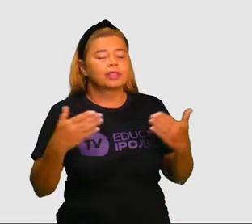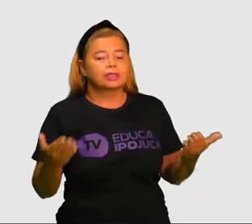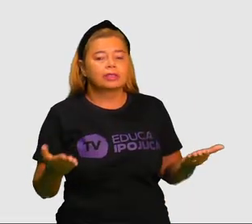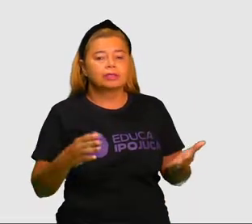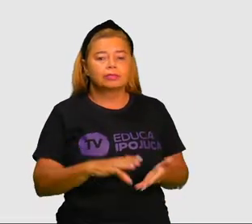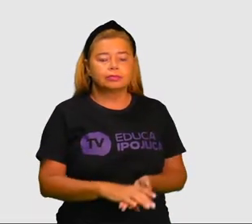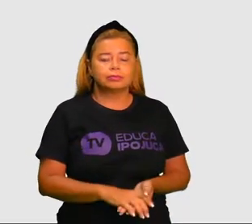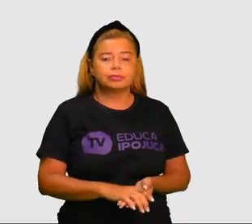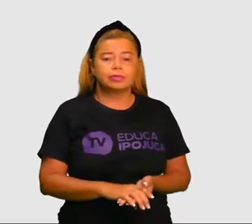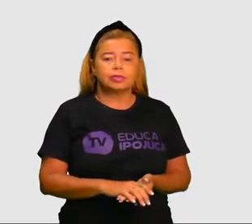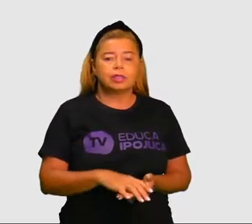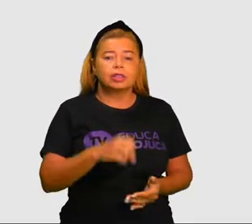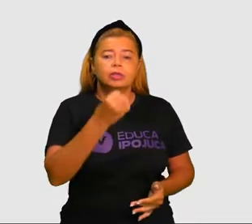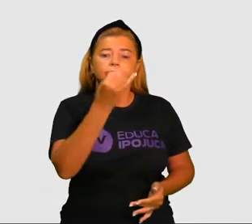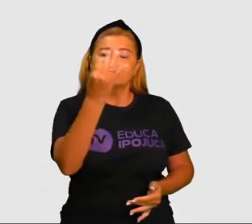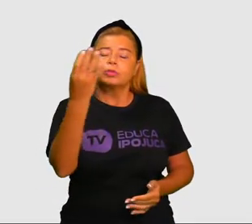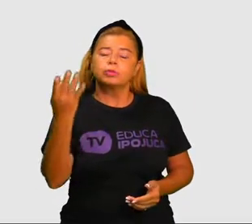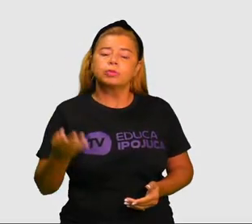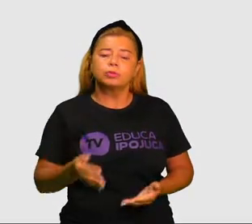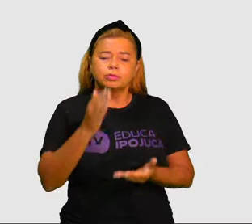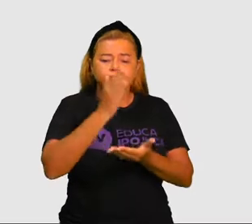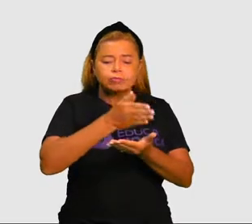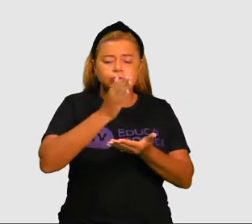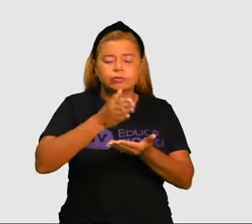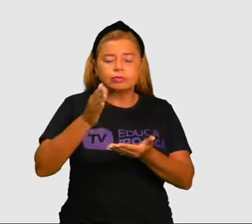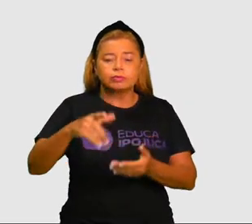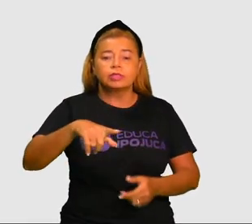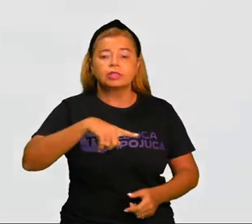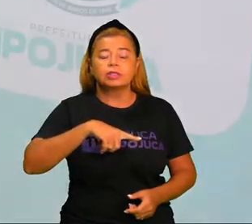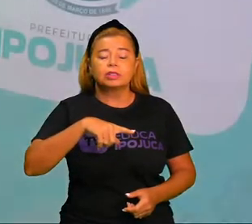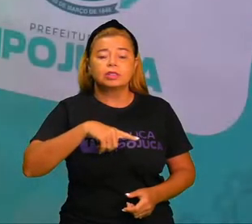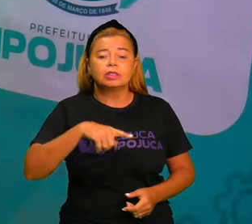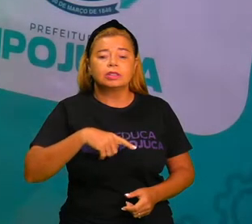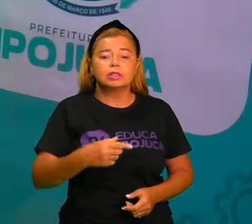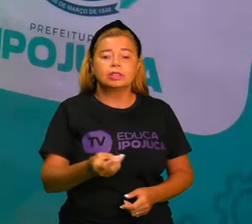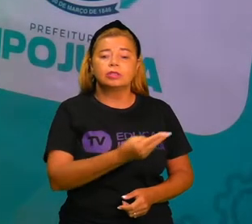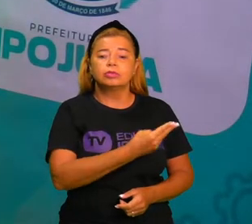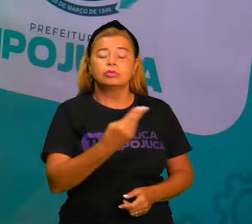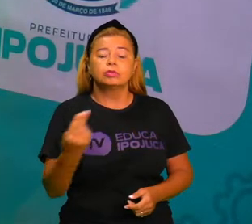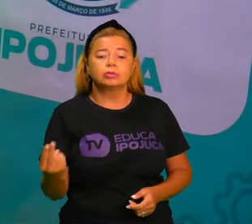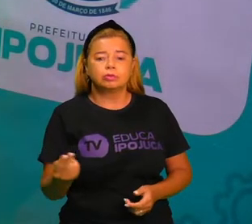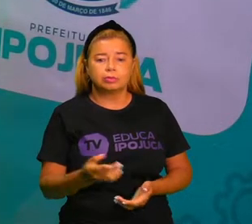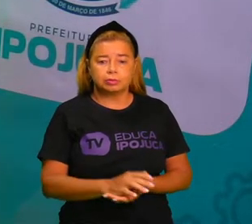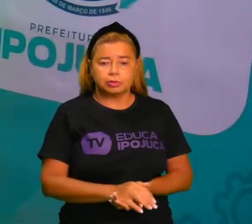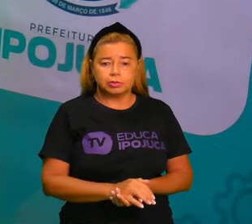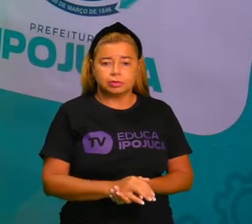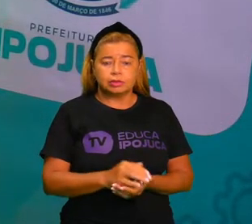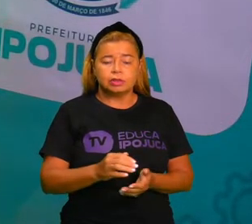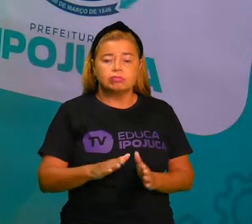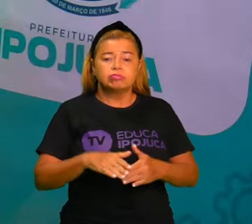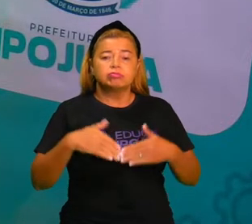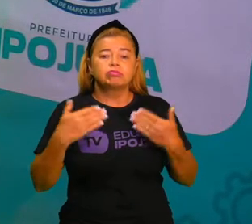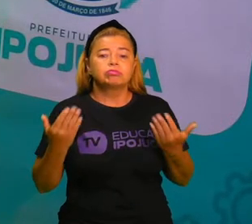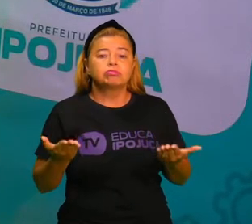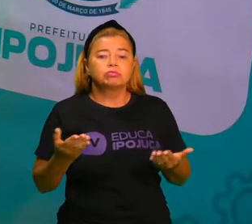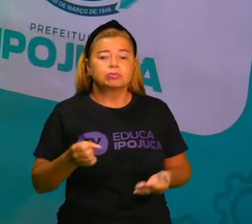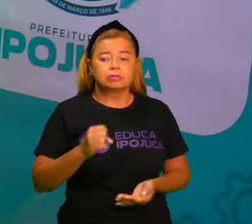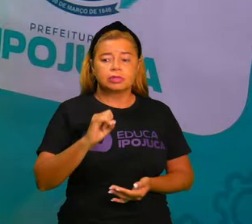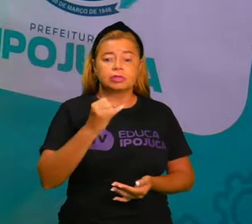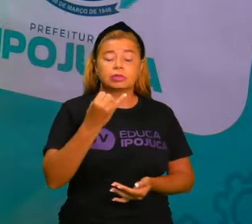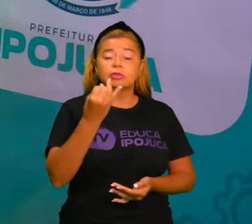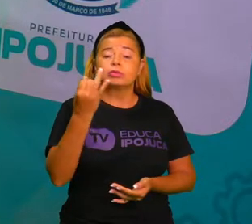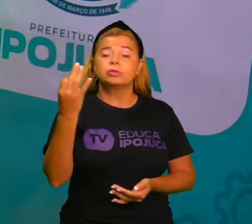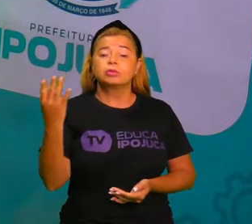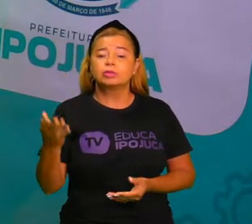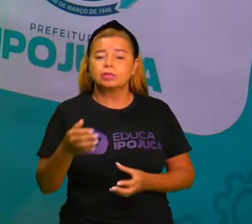quantas sílabas tem o meu nome? O meu nome é Sueli. Quantas sílabas tem? E o seu?